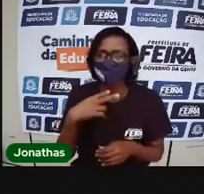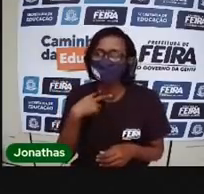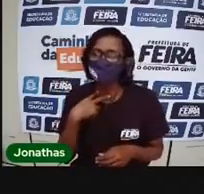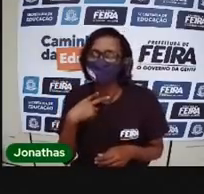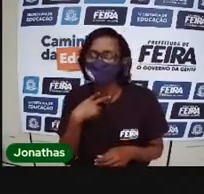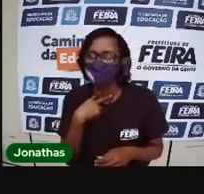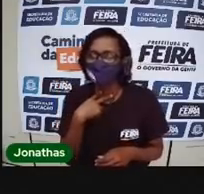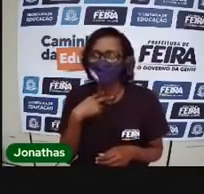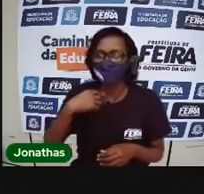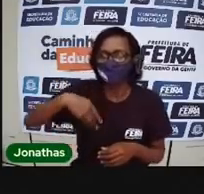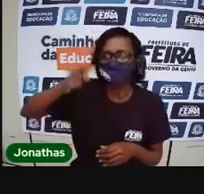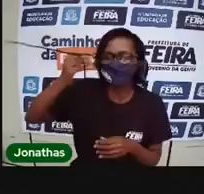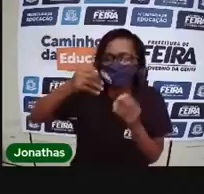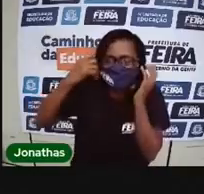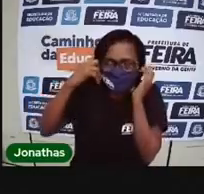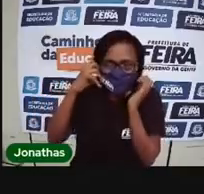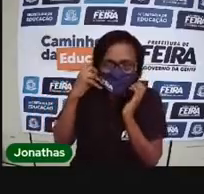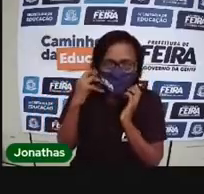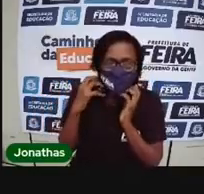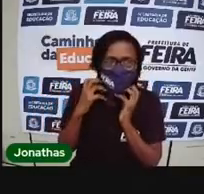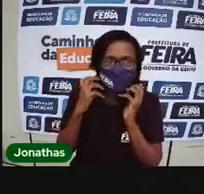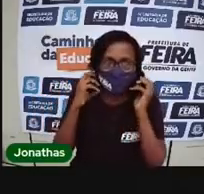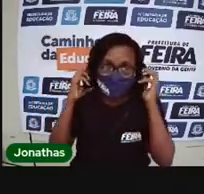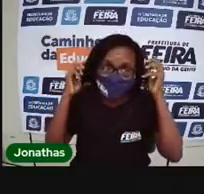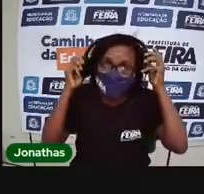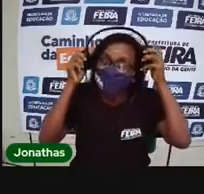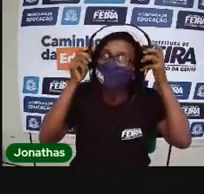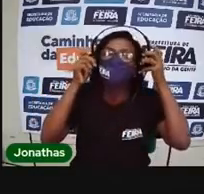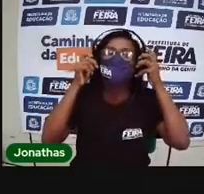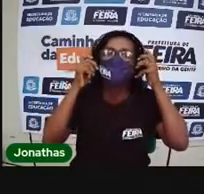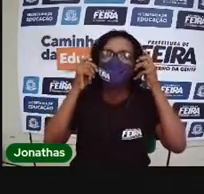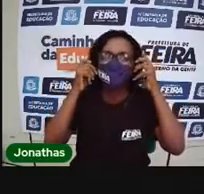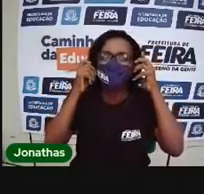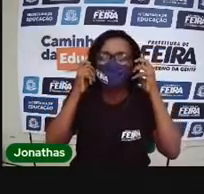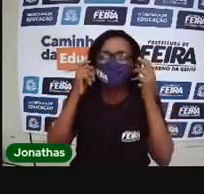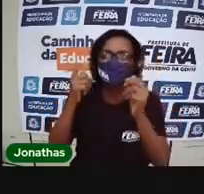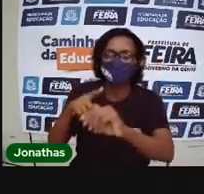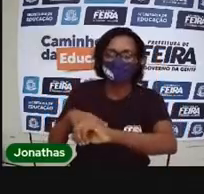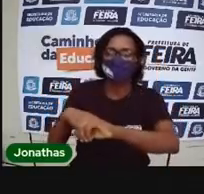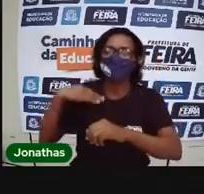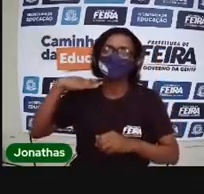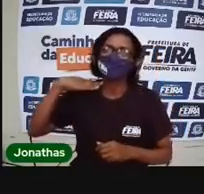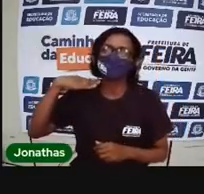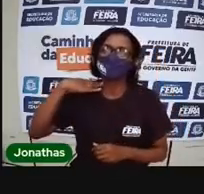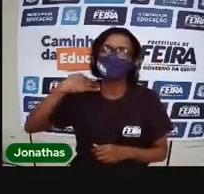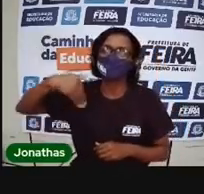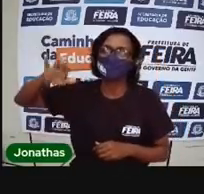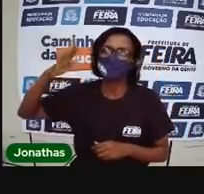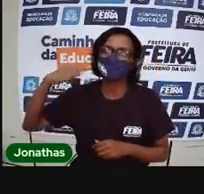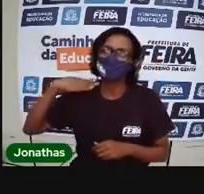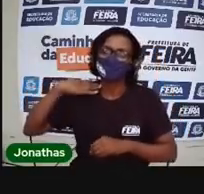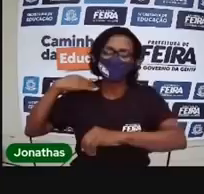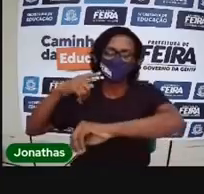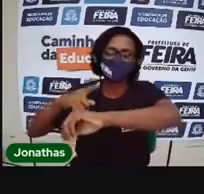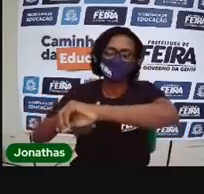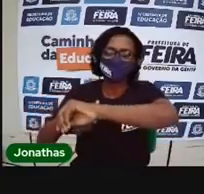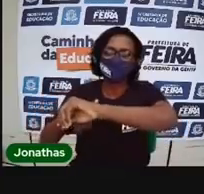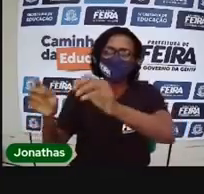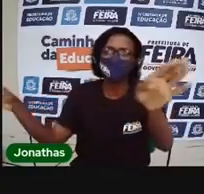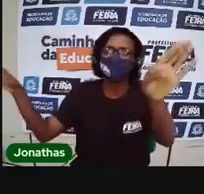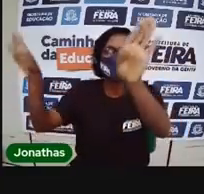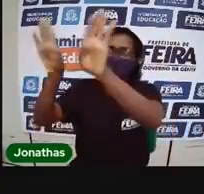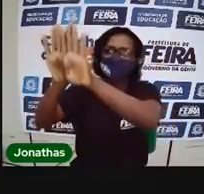que está fechado depois daquele horário. Olha o exemplo dos bancos. Os bancos fecham num determinado horário.